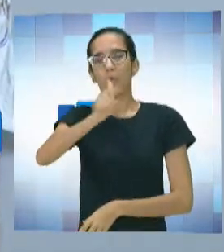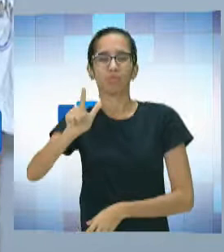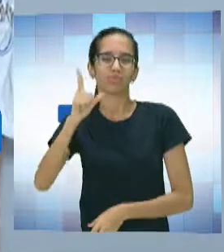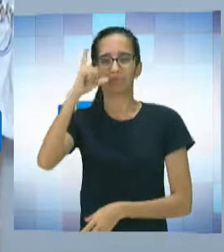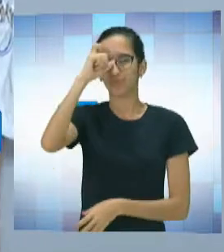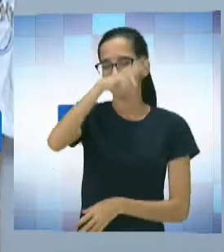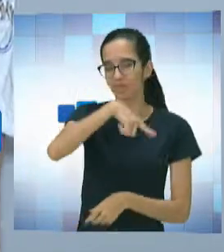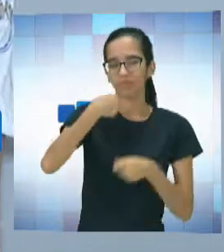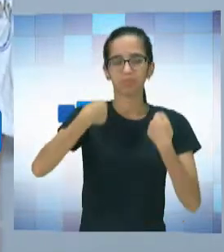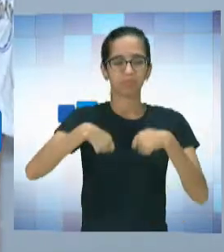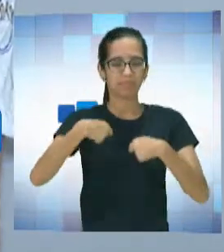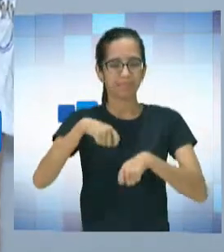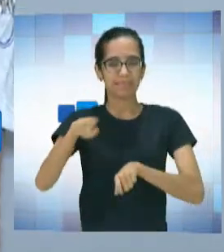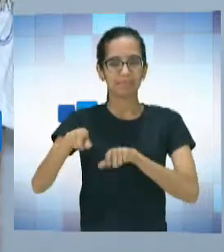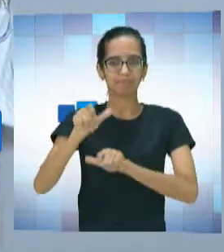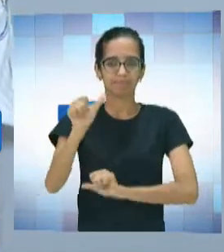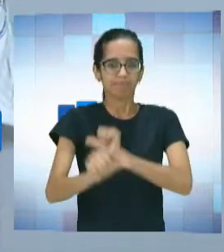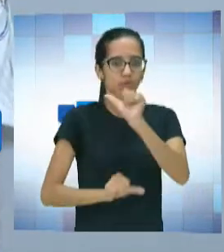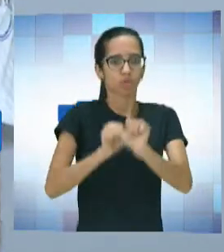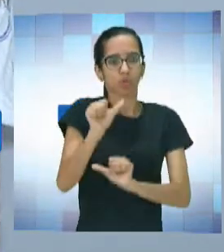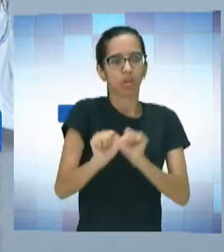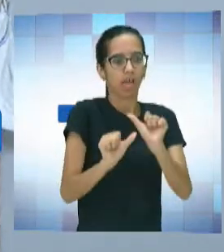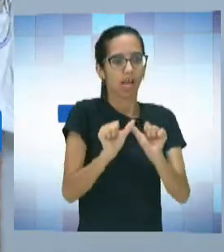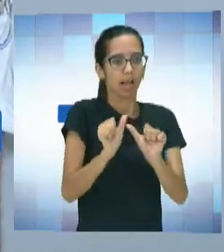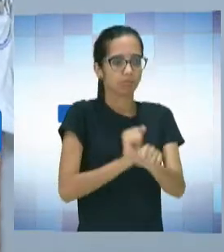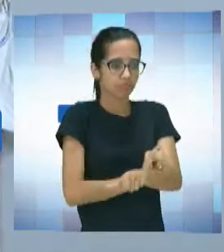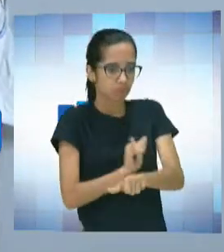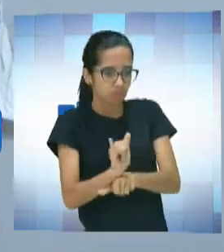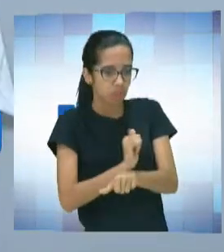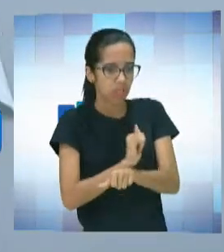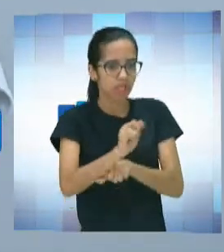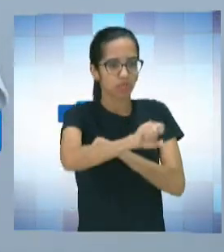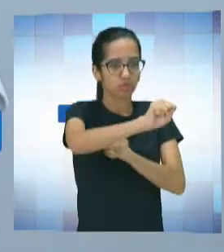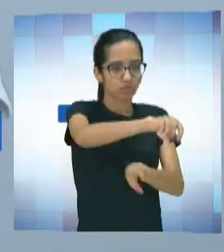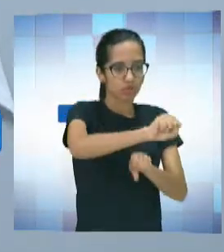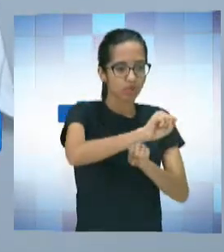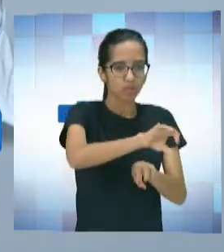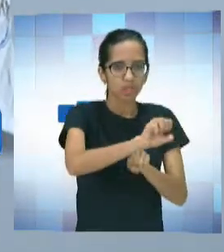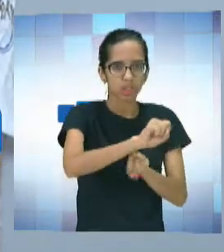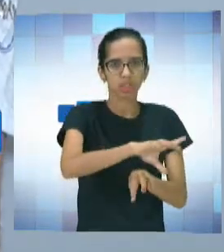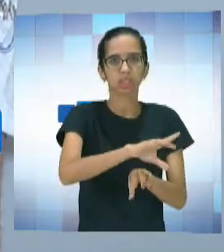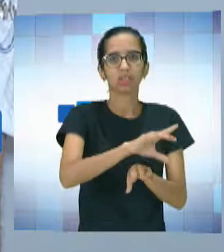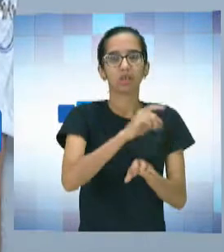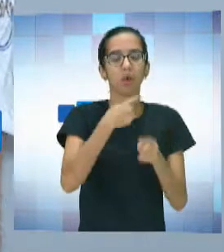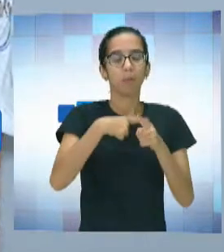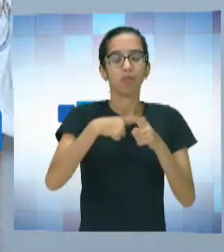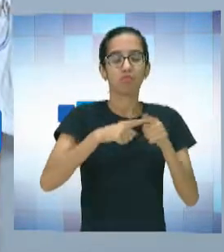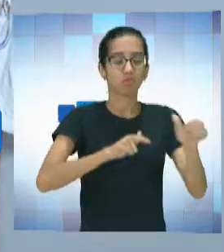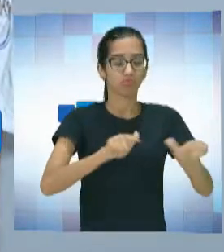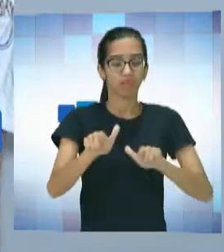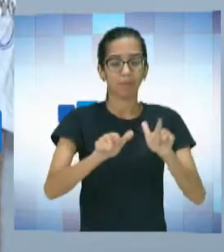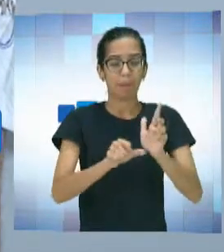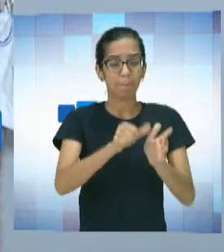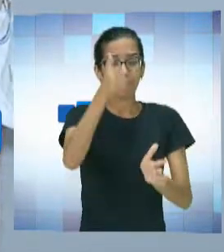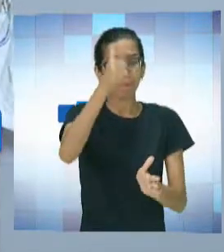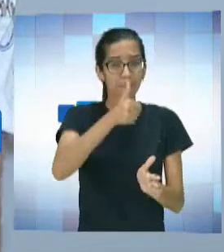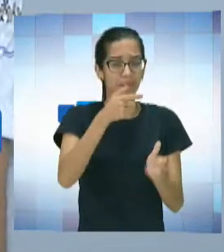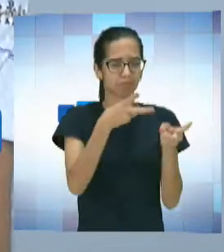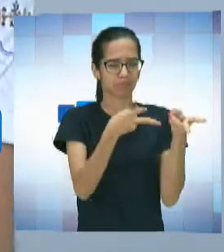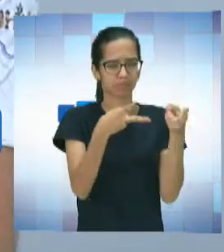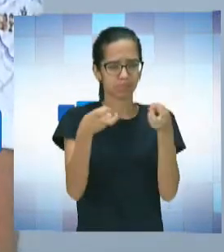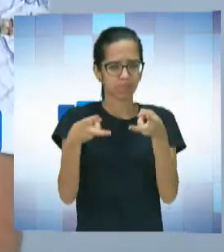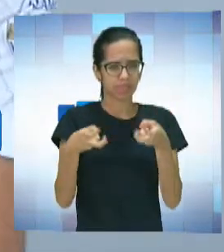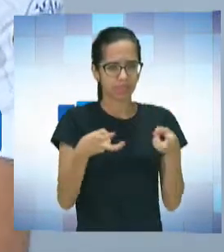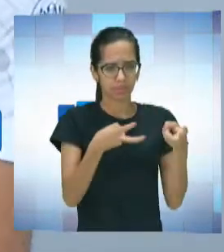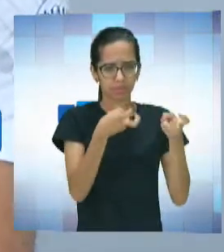aquela metodologia não deu, eu já tenho que... Uma outra. Uma outra, né? Mas isso é um trabalho, assim, que você, primeiramente, a gente observar